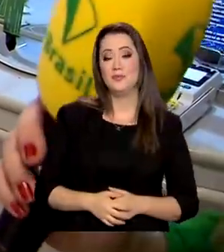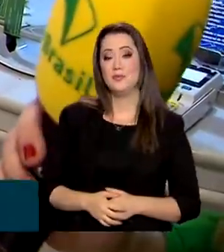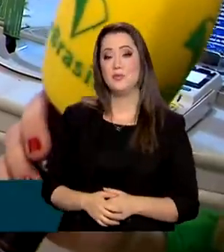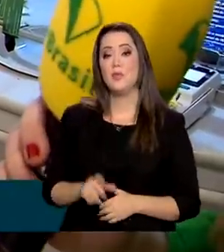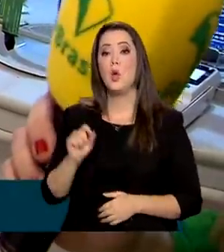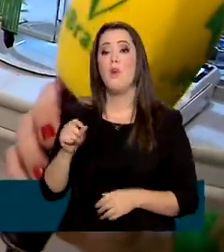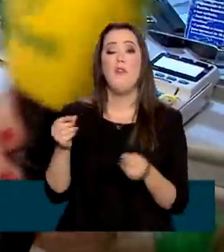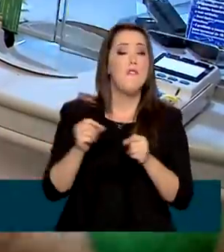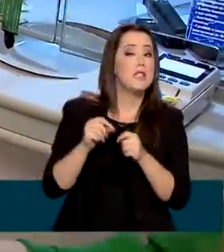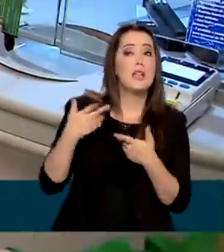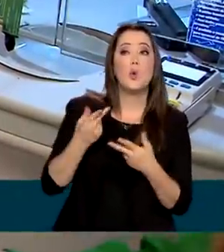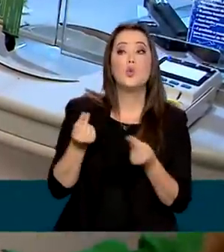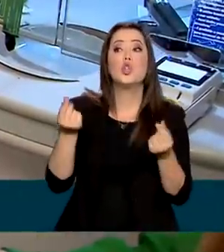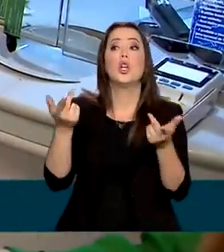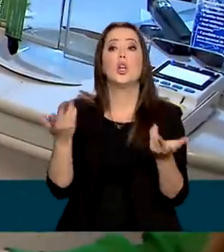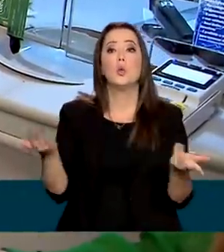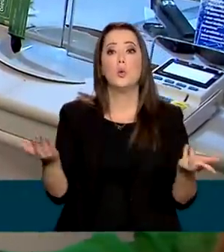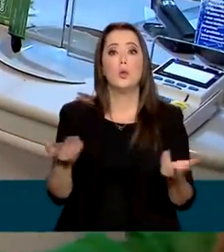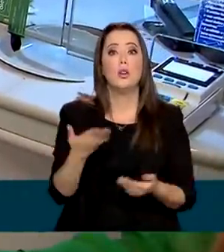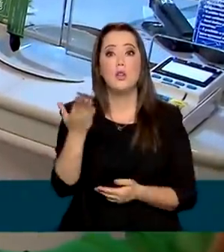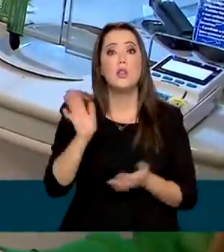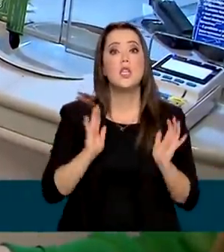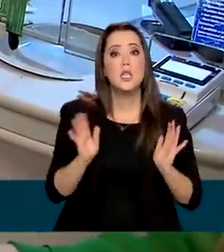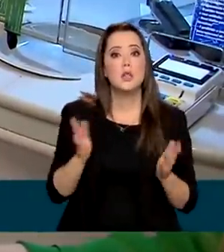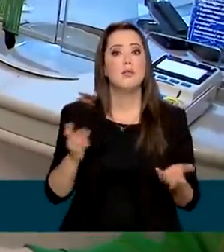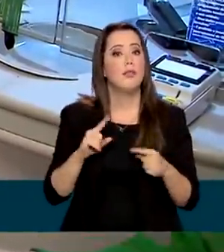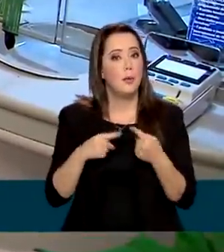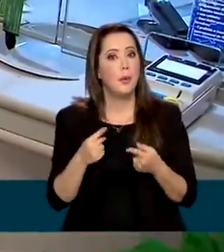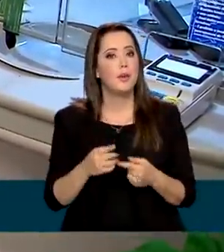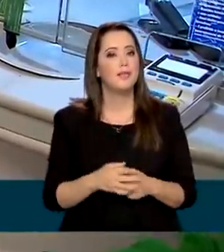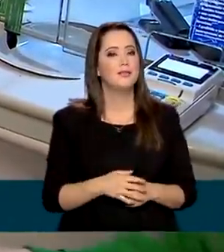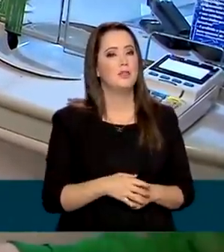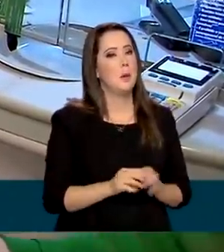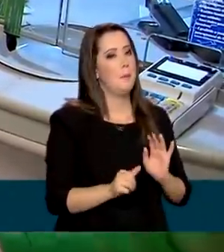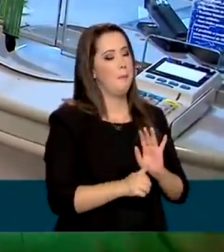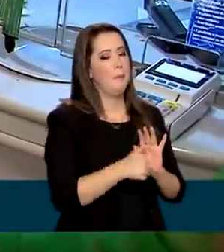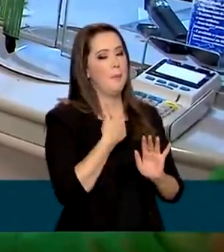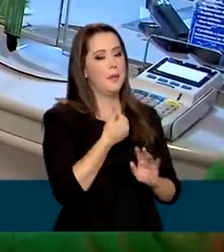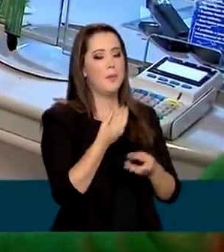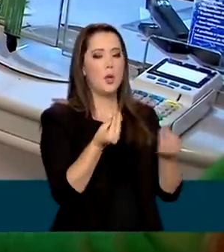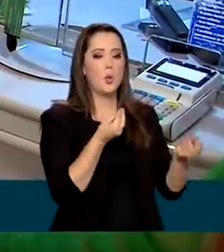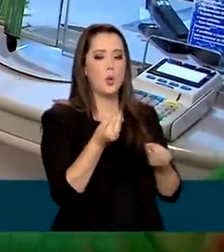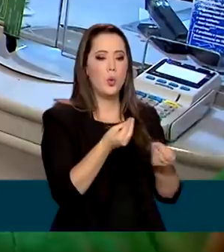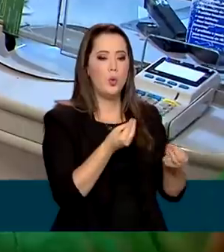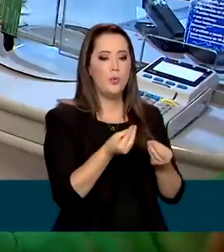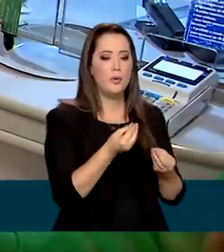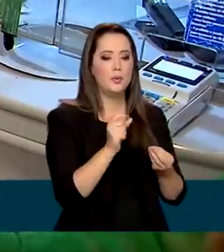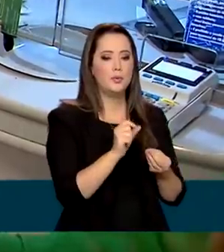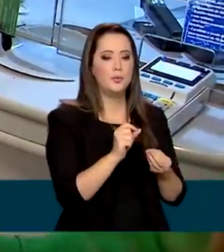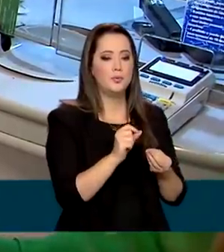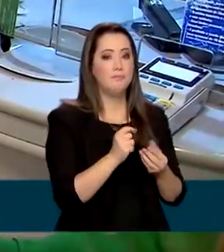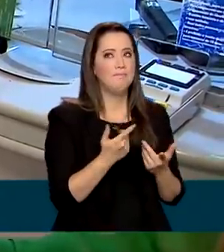o que a senhora vai fazer com tanto dinheiro? Ah, primeiro saber como é que vai. Vamos primeiro